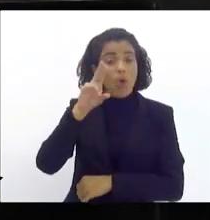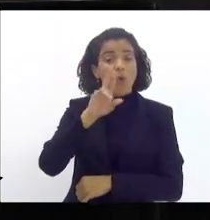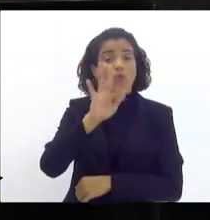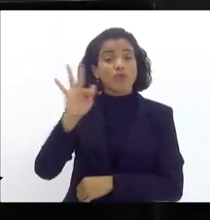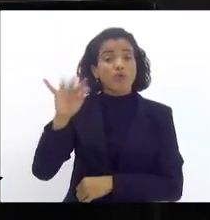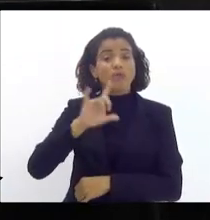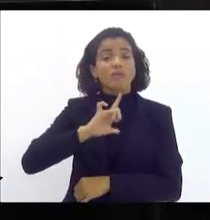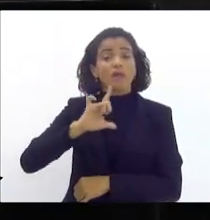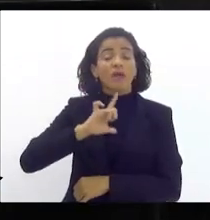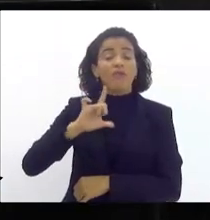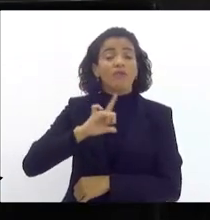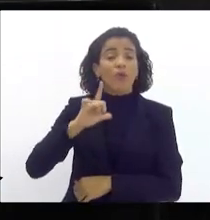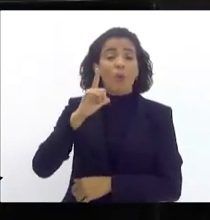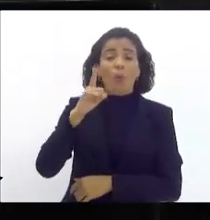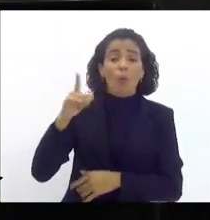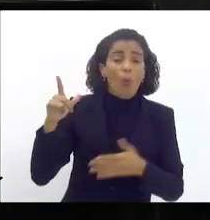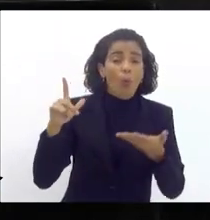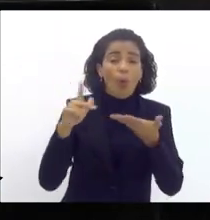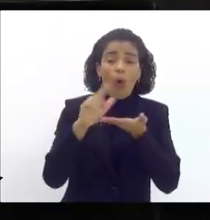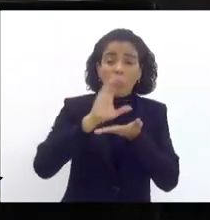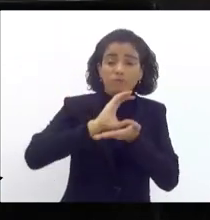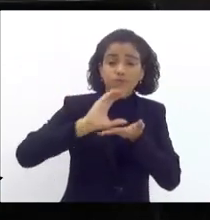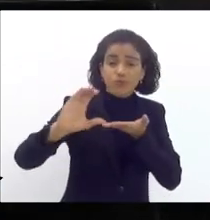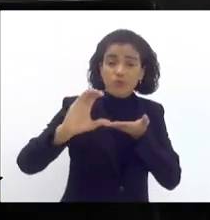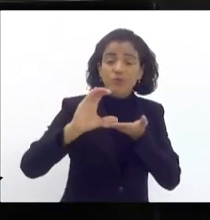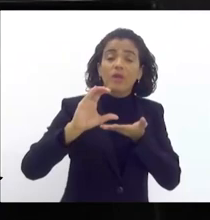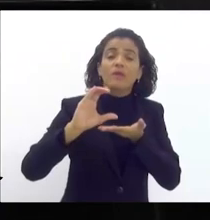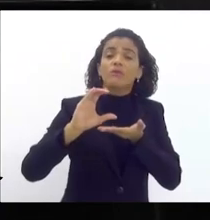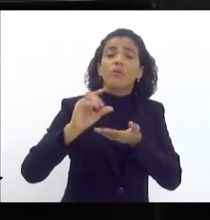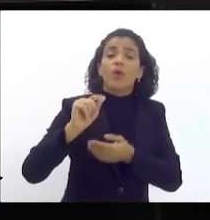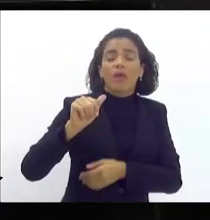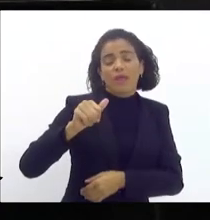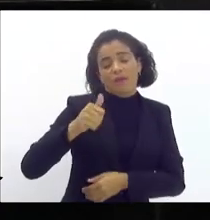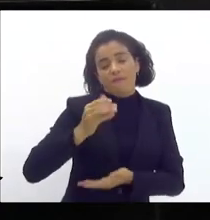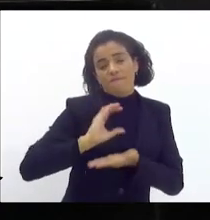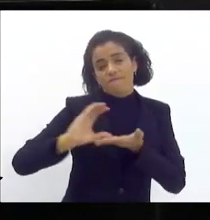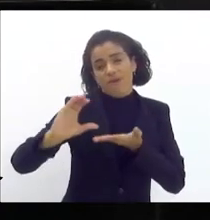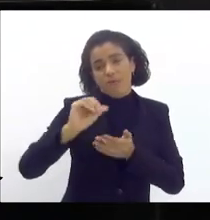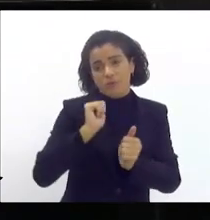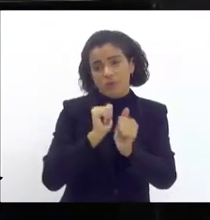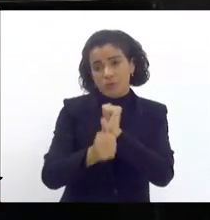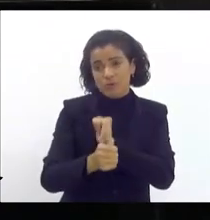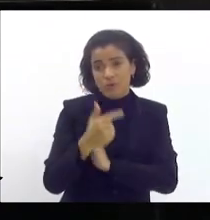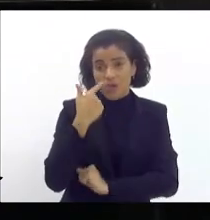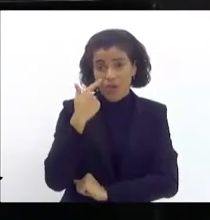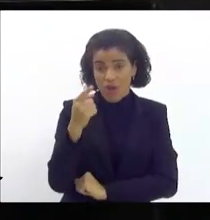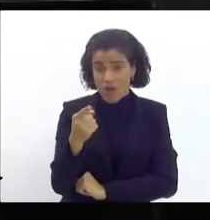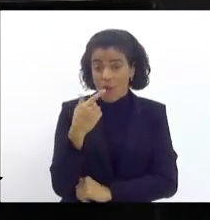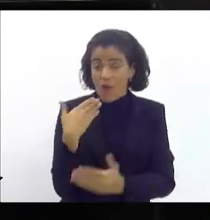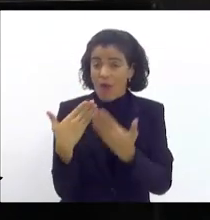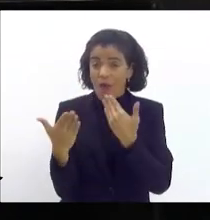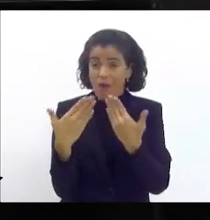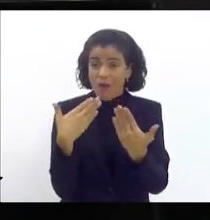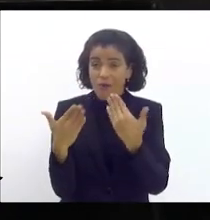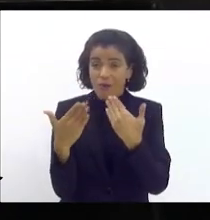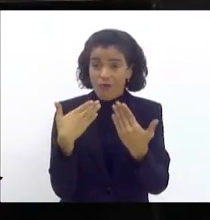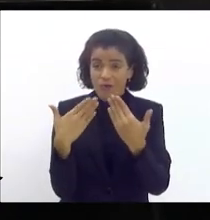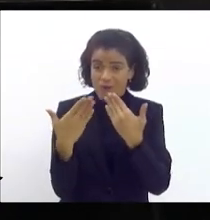corte de 100% da verba do esporte. A denúncia chegou por aqui, numa conversa.